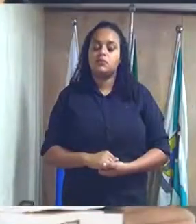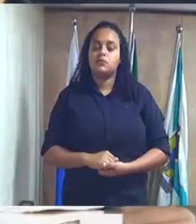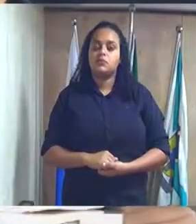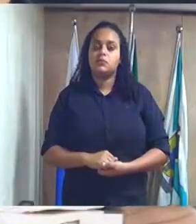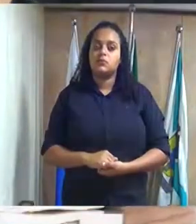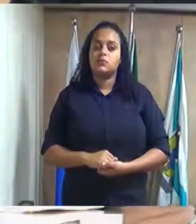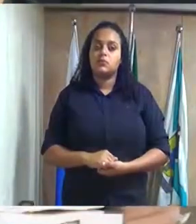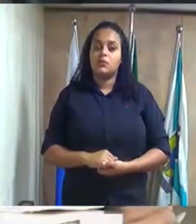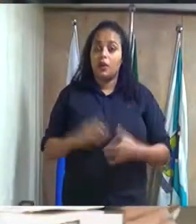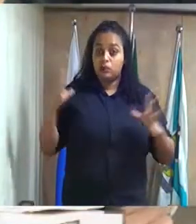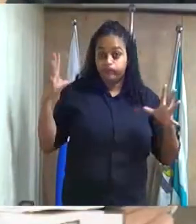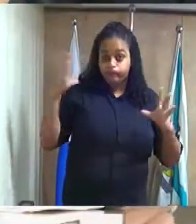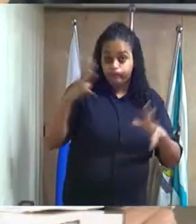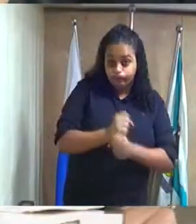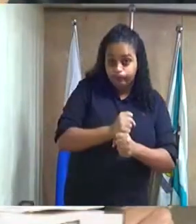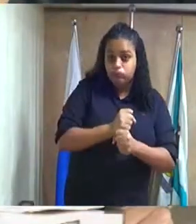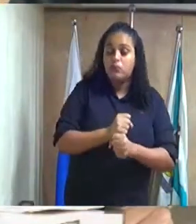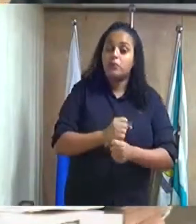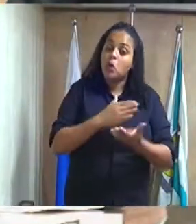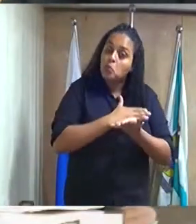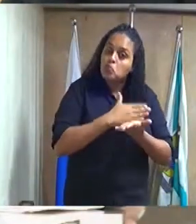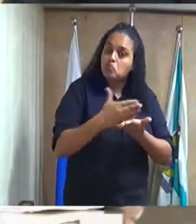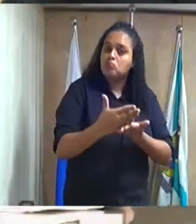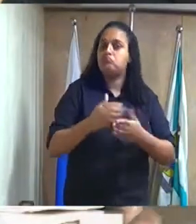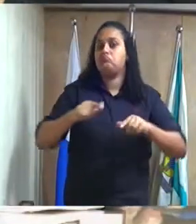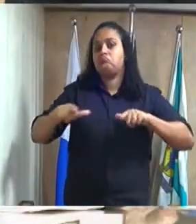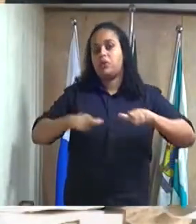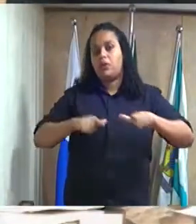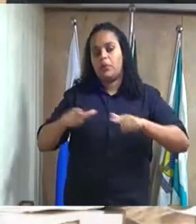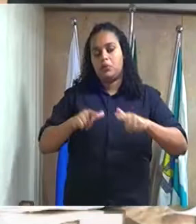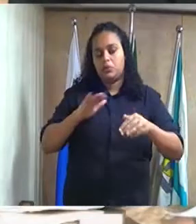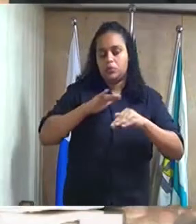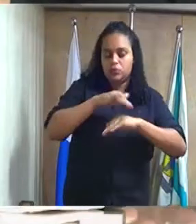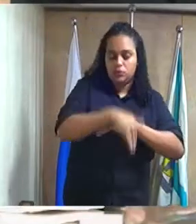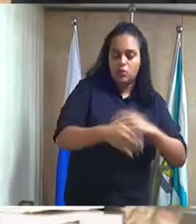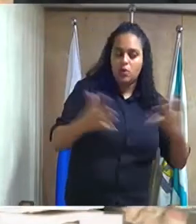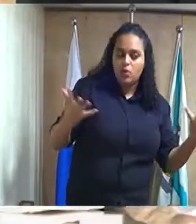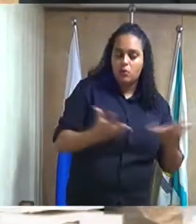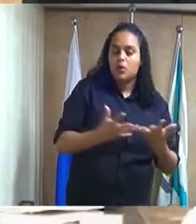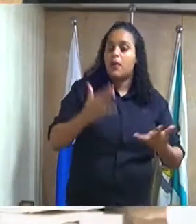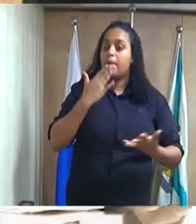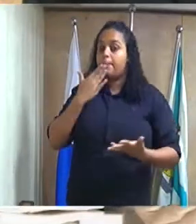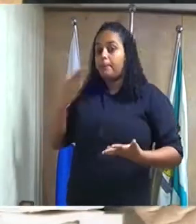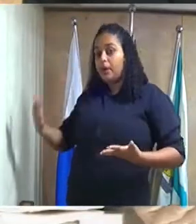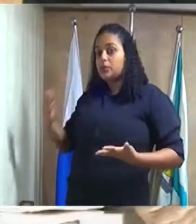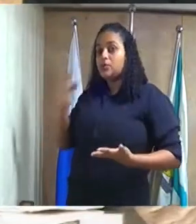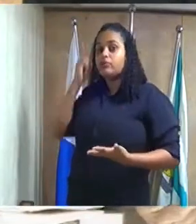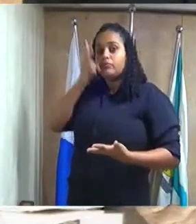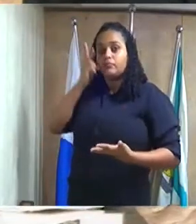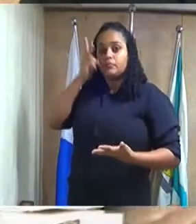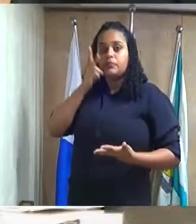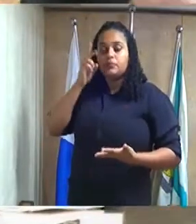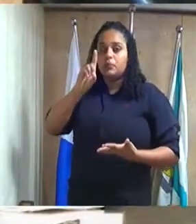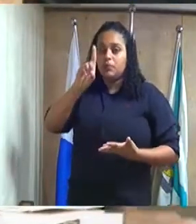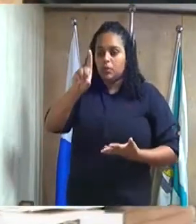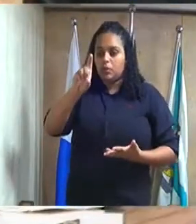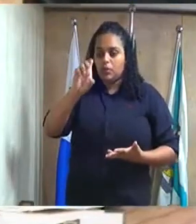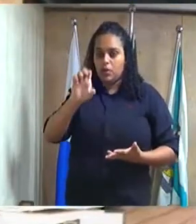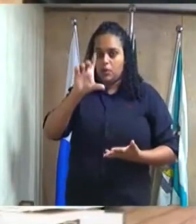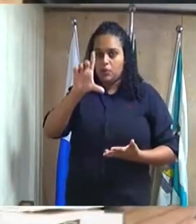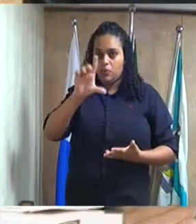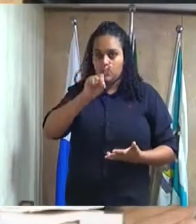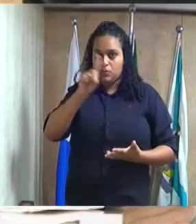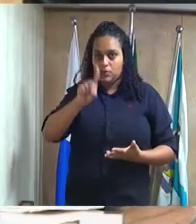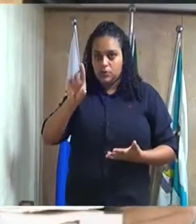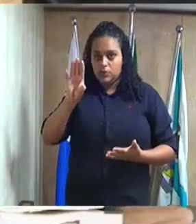Havendo número legal, dou por aberto os trabalhos da noite de hoje. Peço a vereadora Delsa secretariano